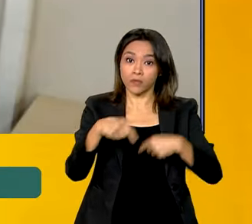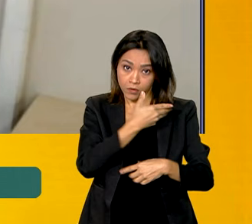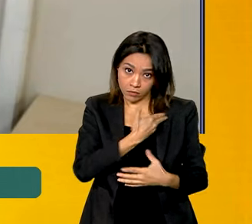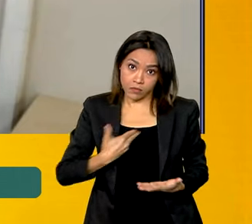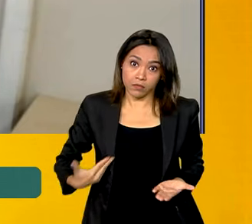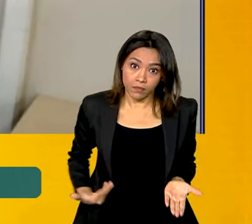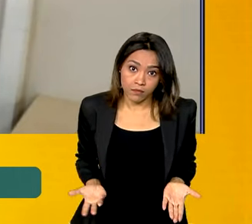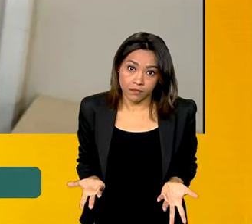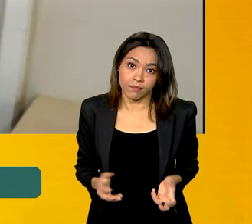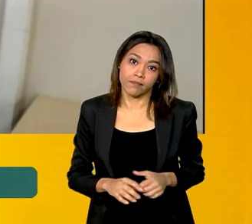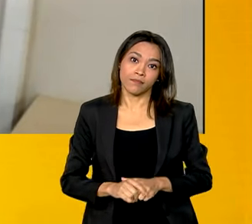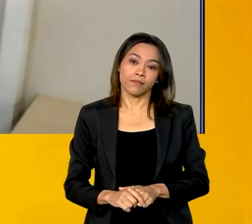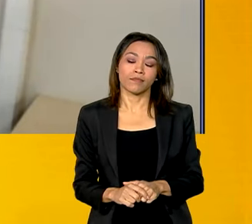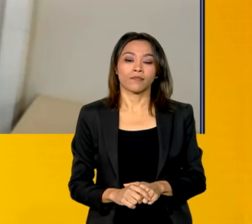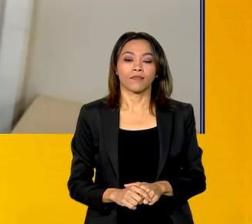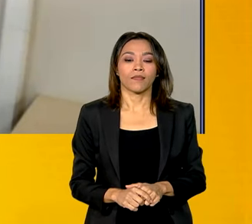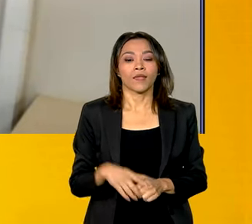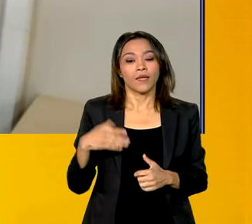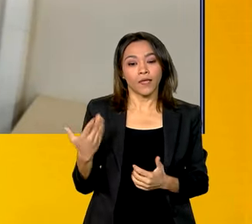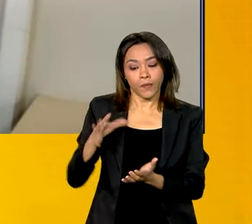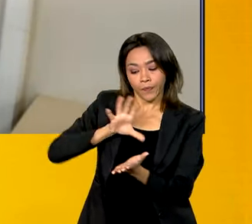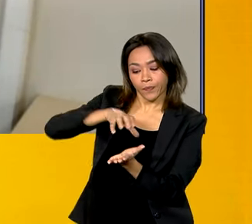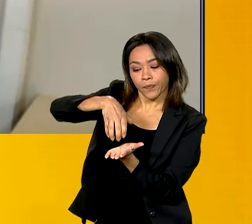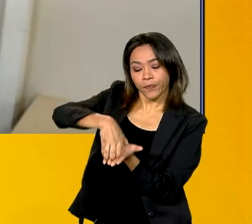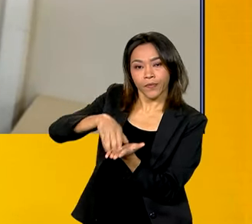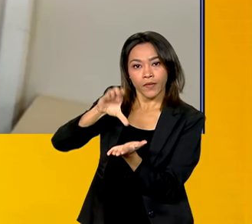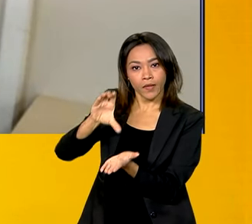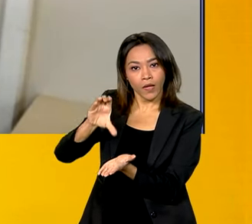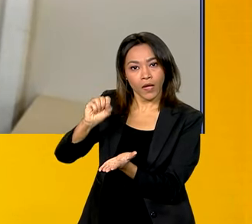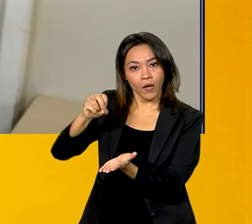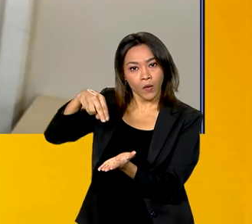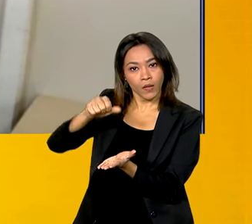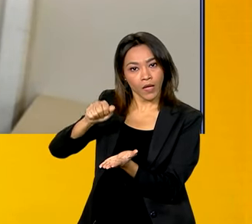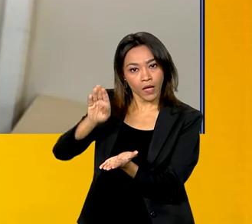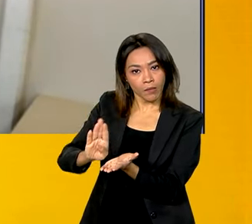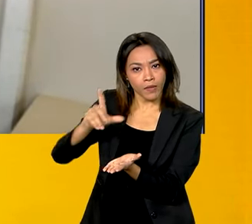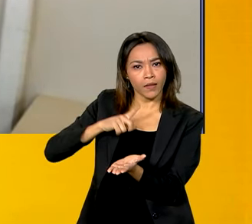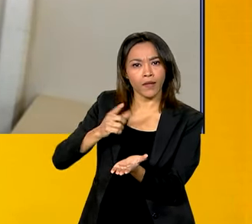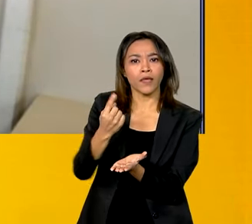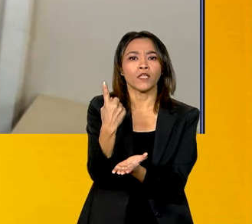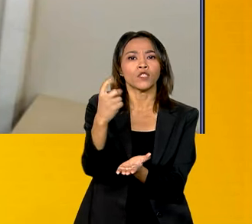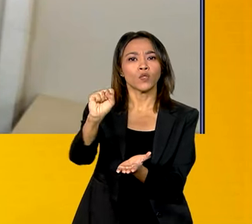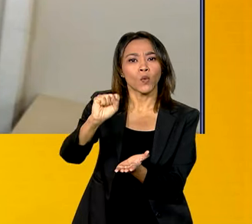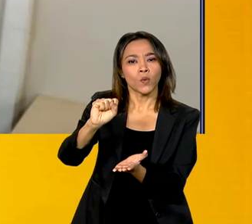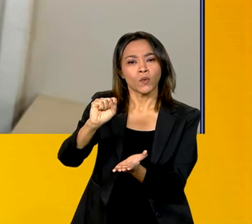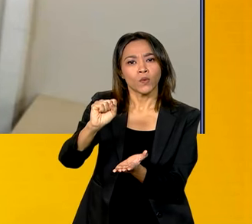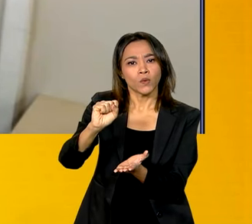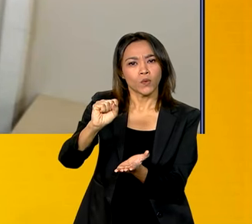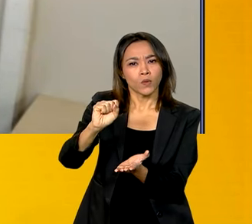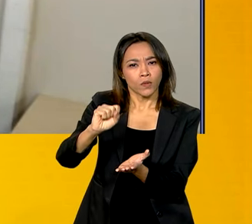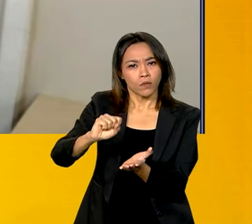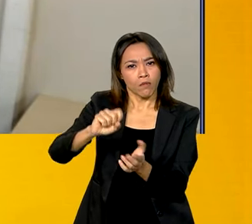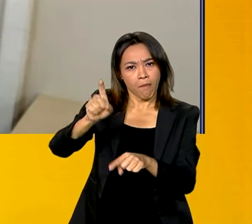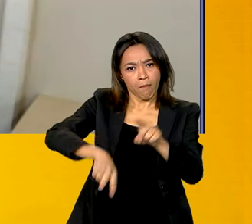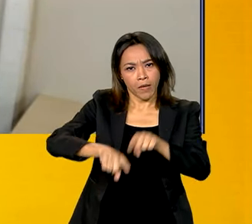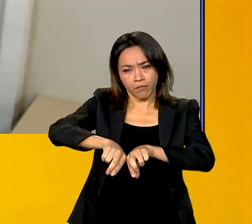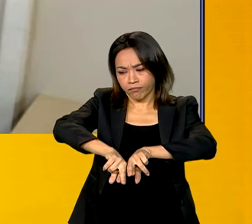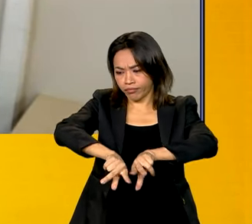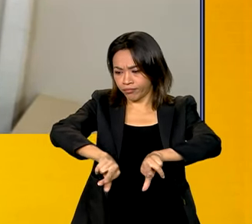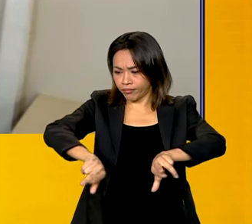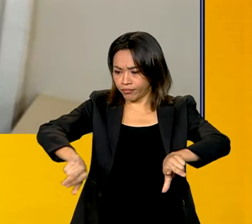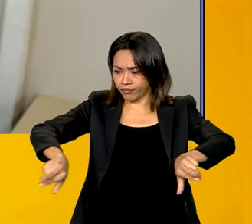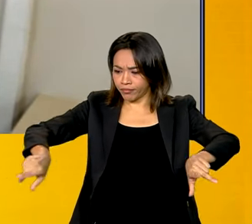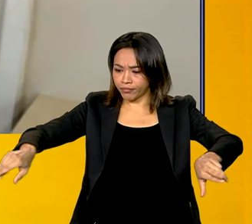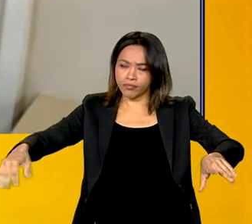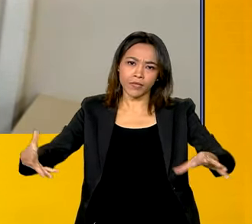ela faz levantamento de safra de 18 produtos, e 18 produtos importantes aí na cesta